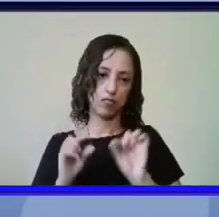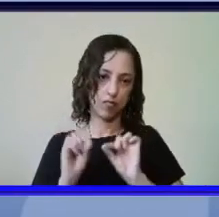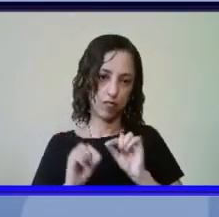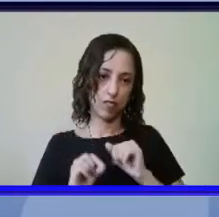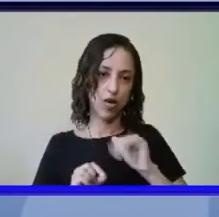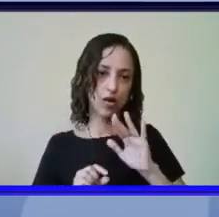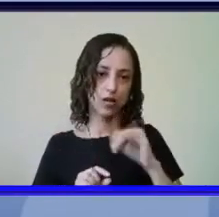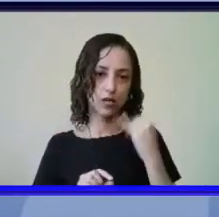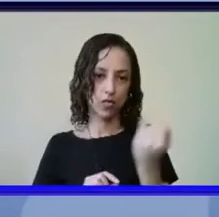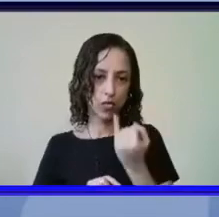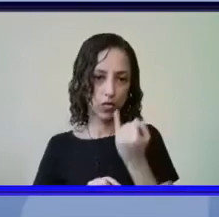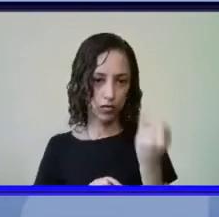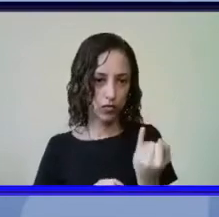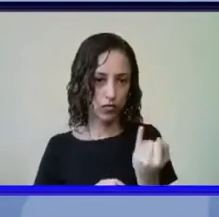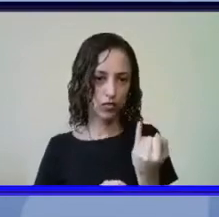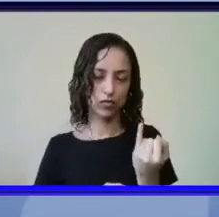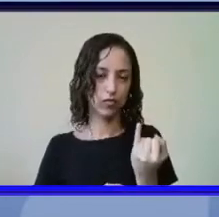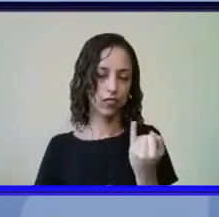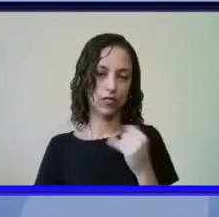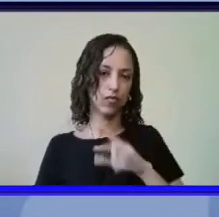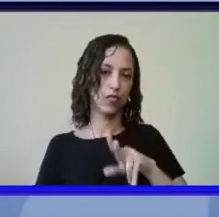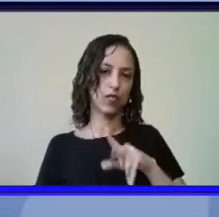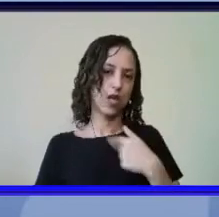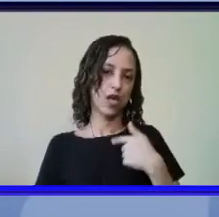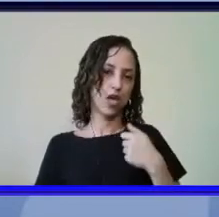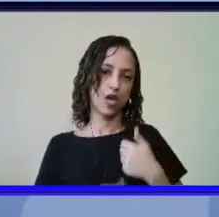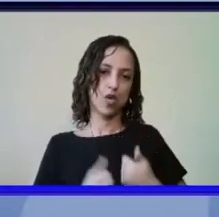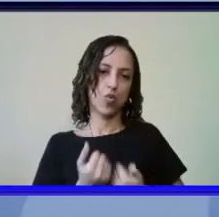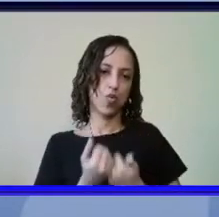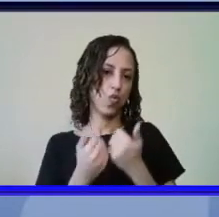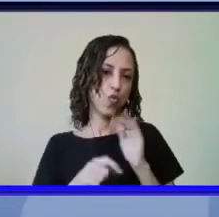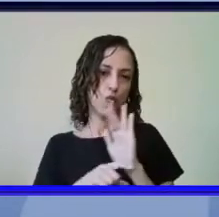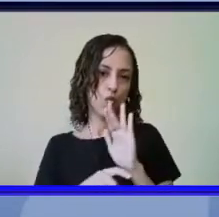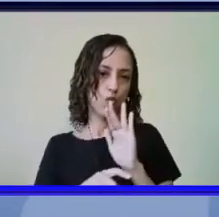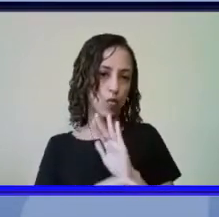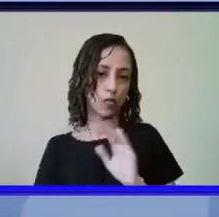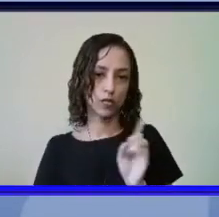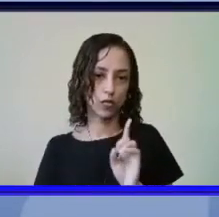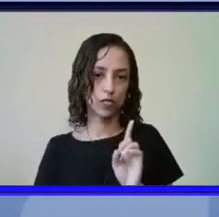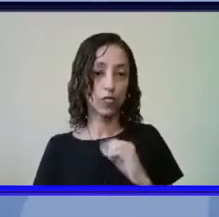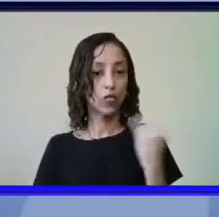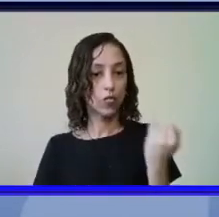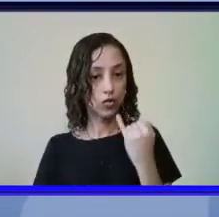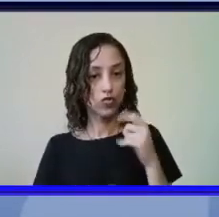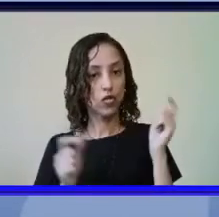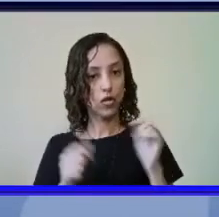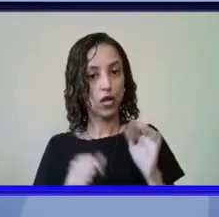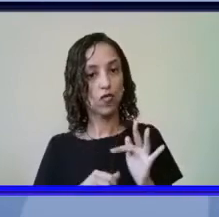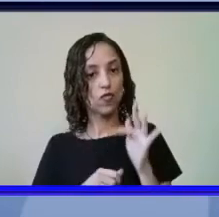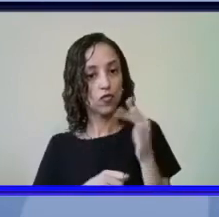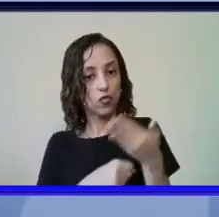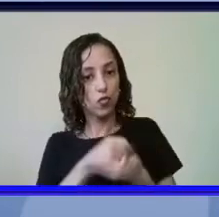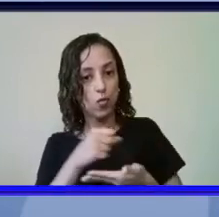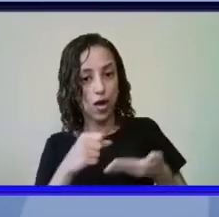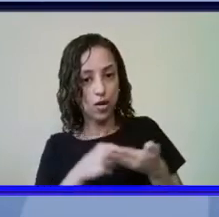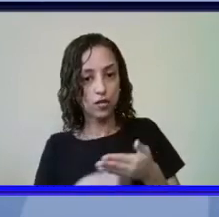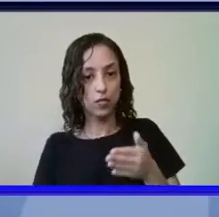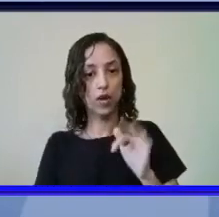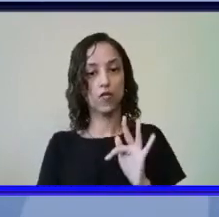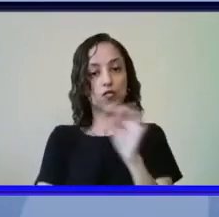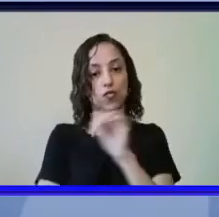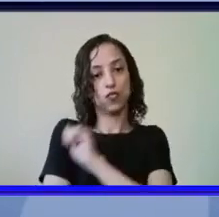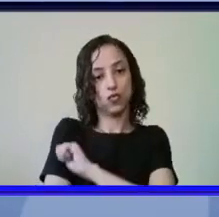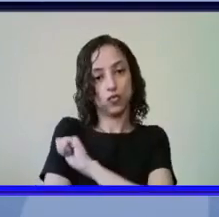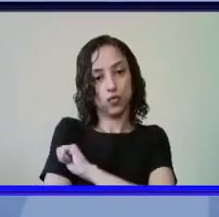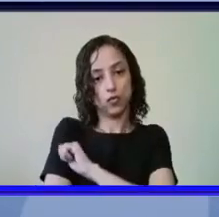importante para mim não é eu contribuir o importante é que eu dê base para os meus estudantes para